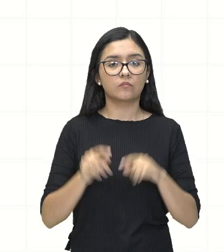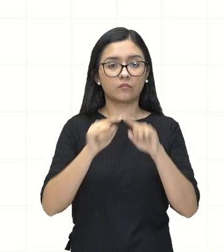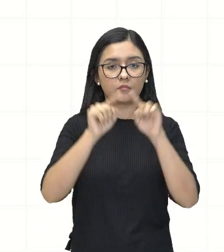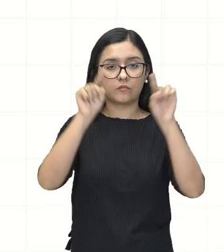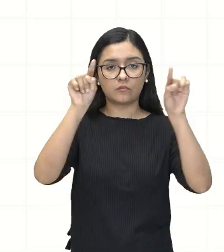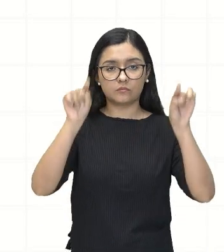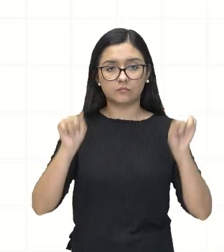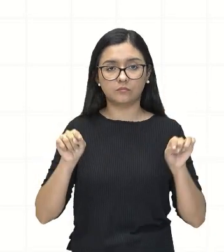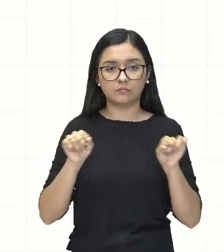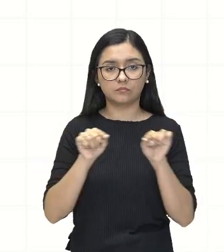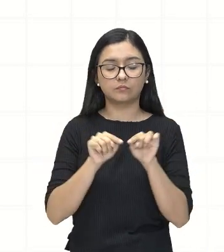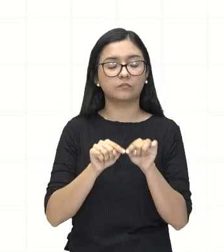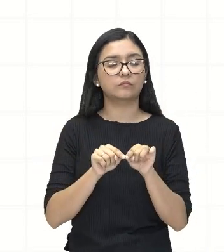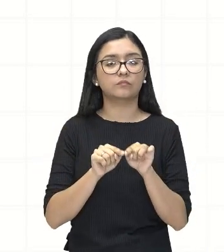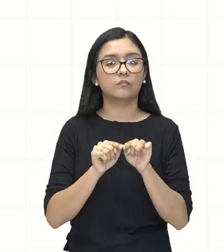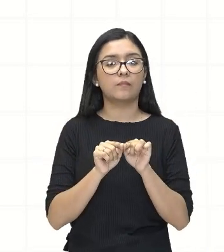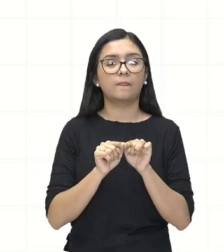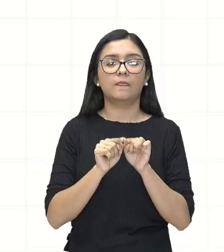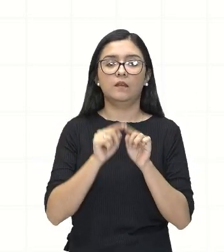congruentes.